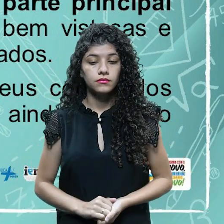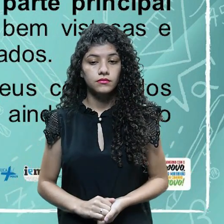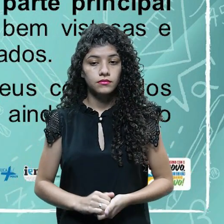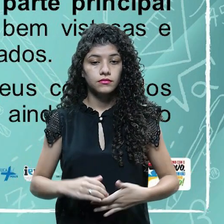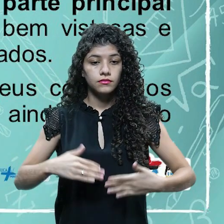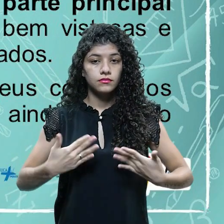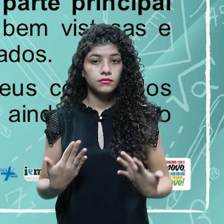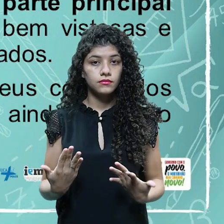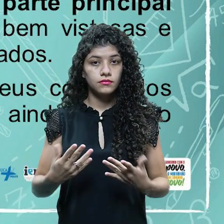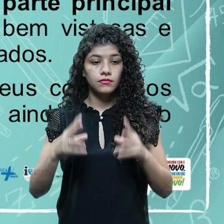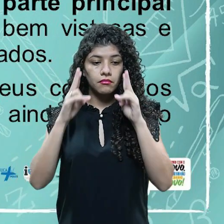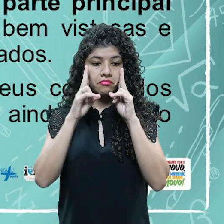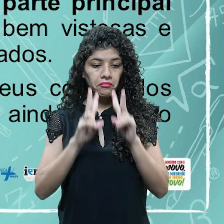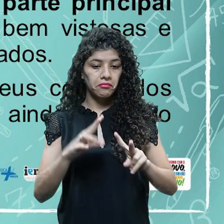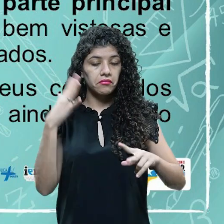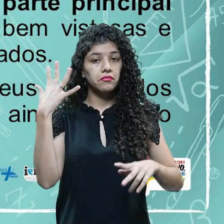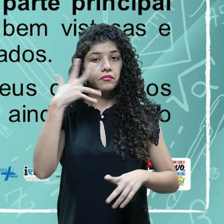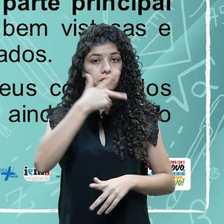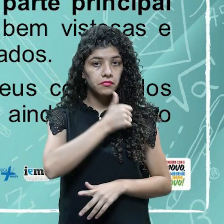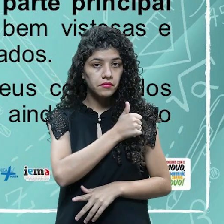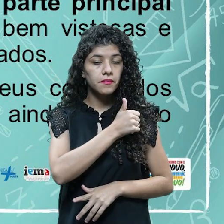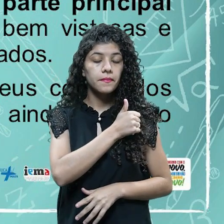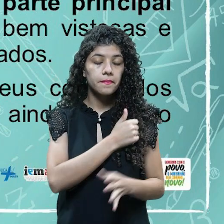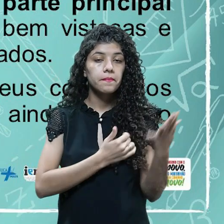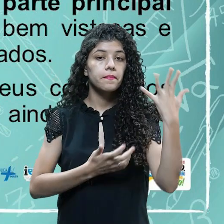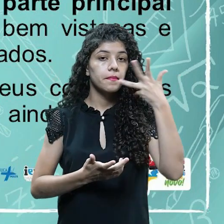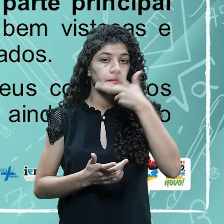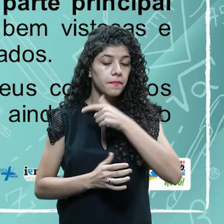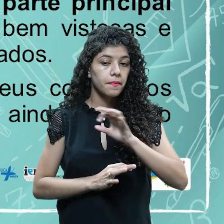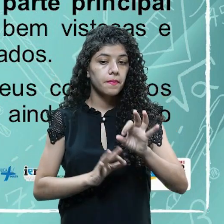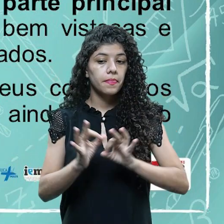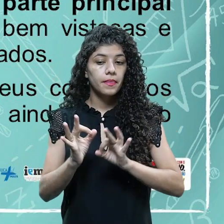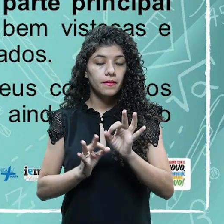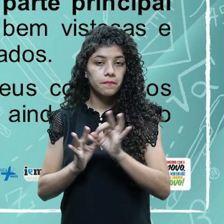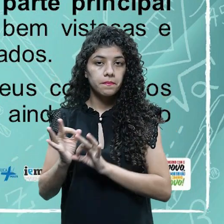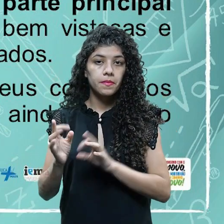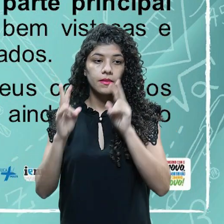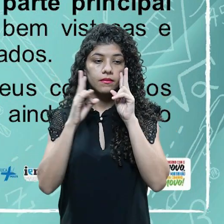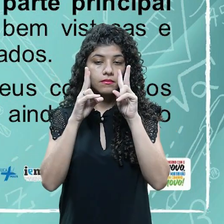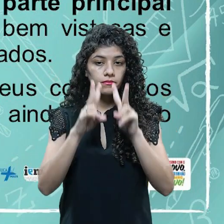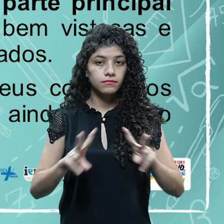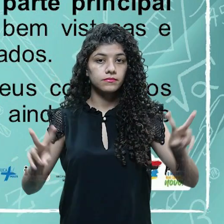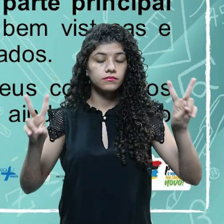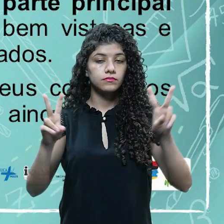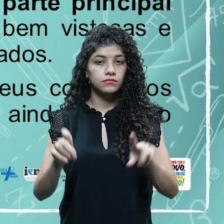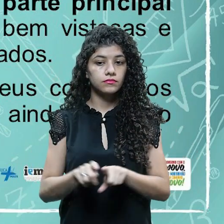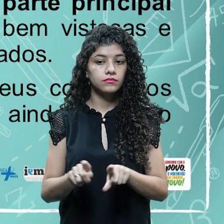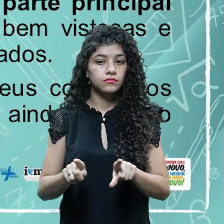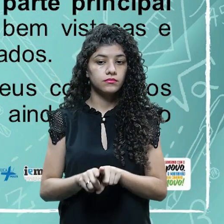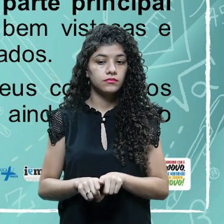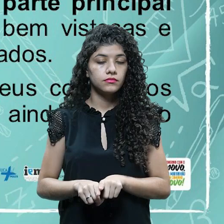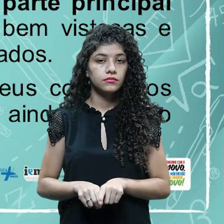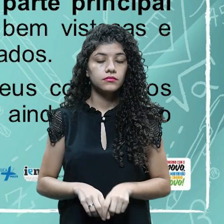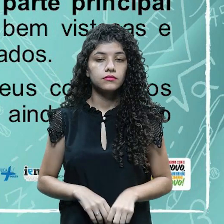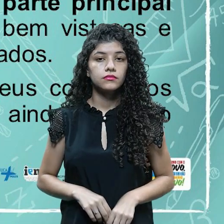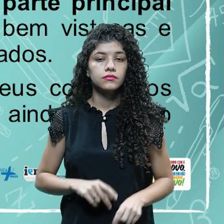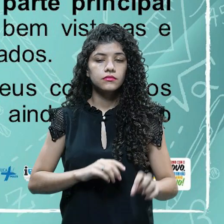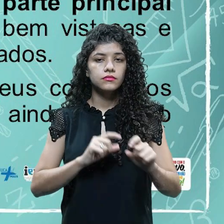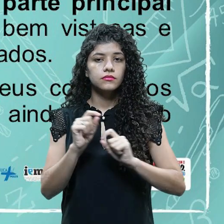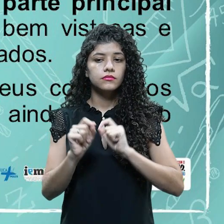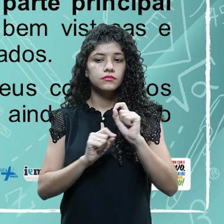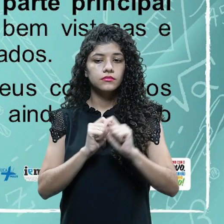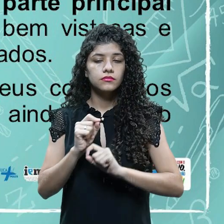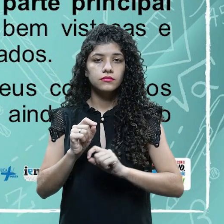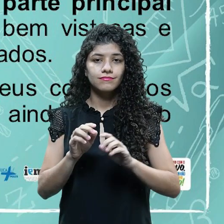Então, elas ficam lindas, assim, no visual mesmo. E além de acomodarem muito bem os